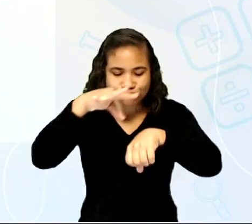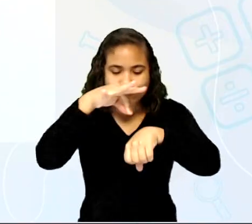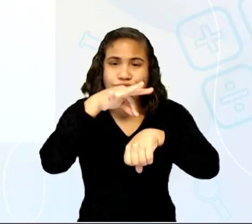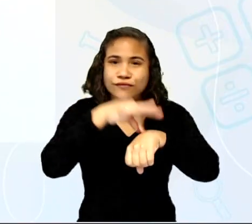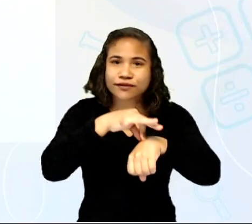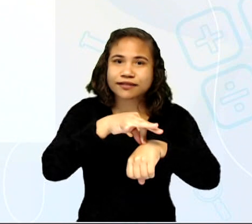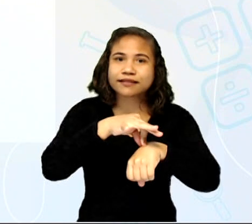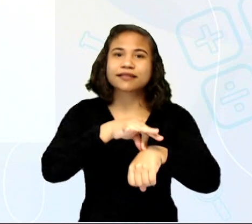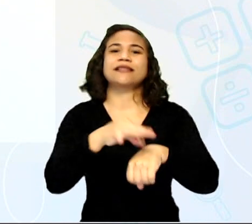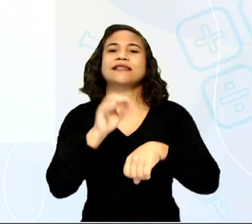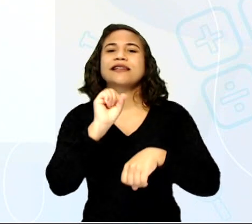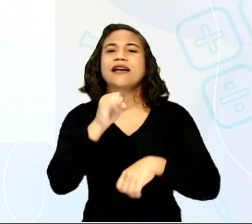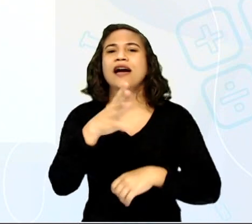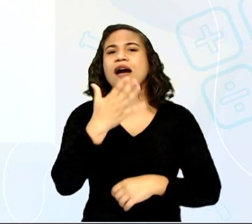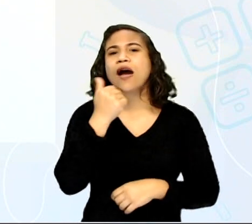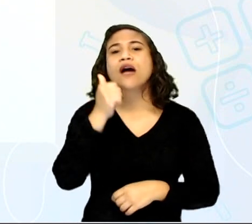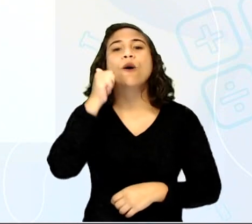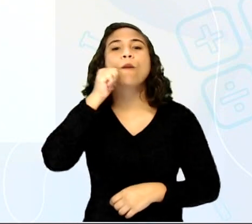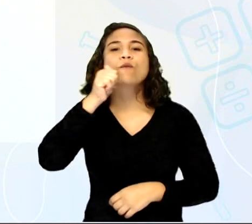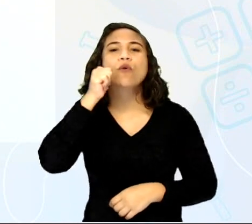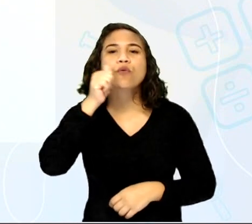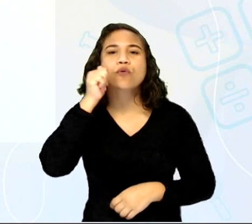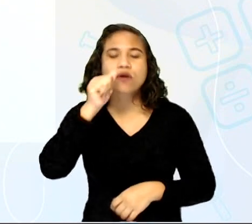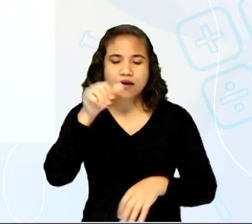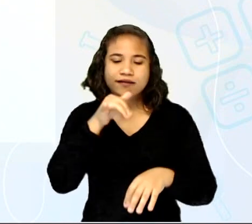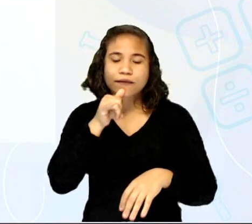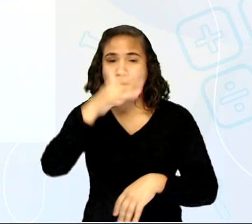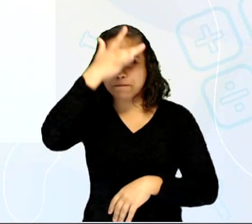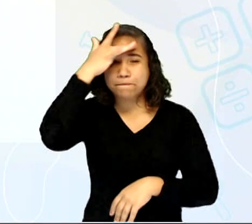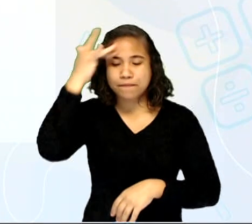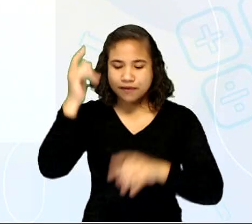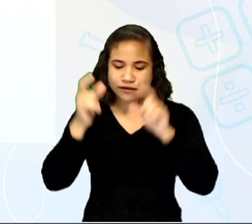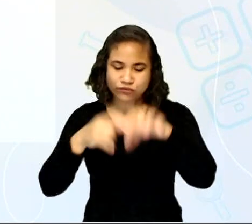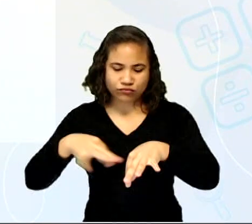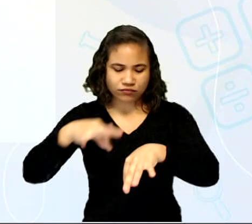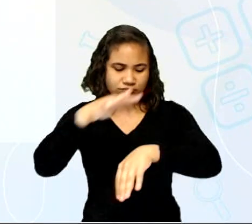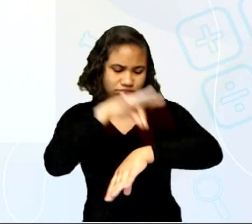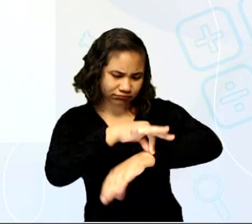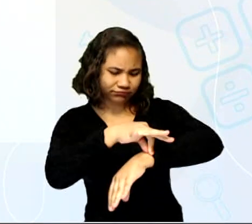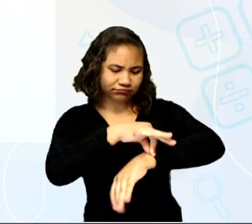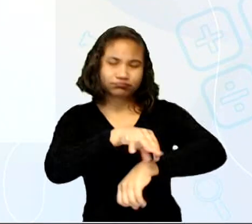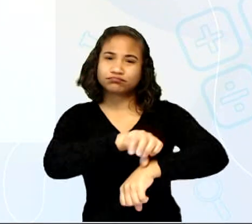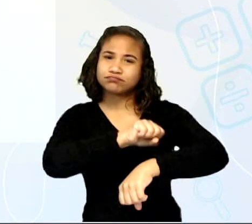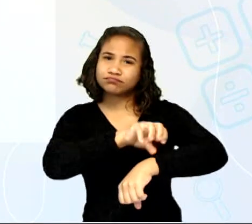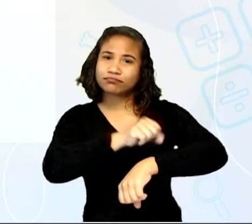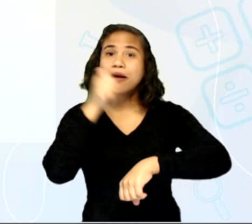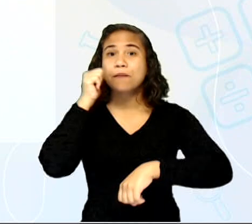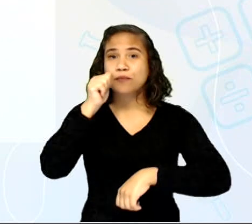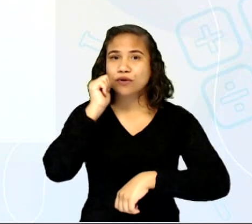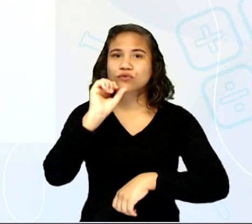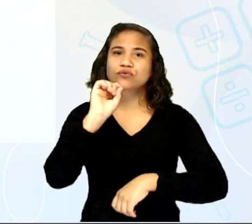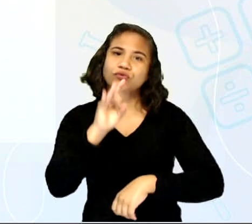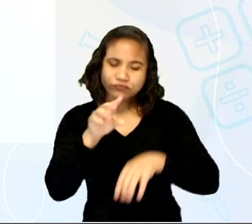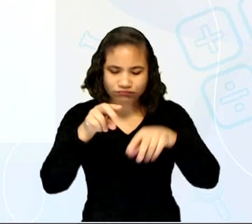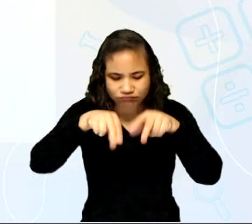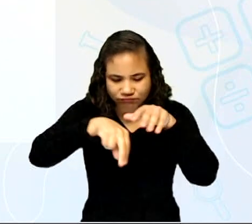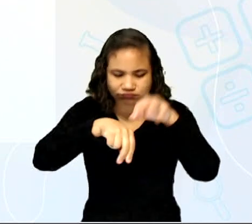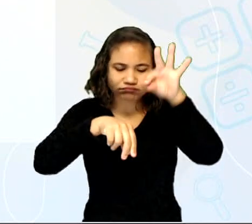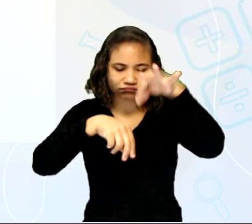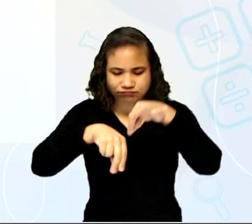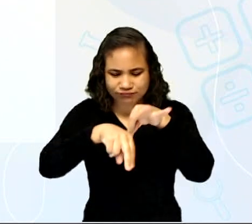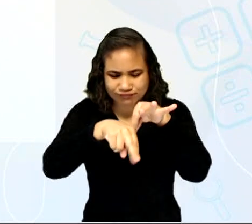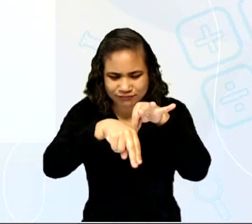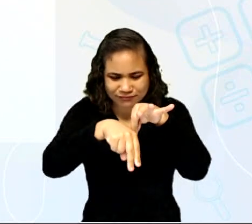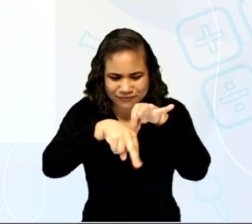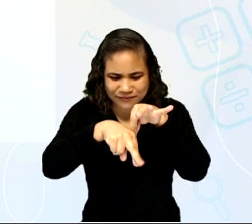quem se alimenta do sangue é a fêmea, não é o macho. Sua saliva possui uma substância